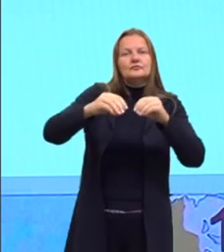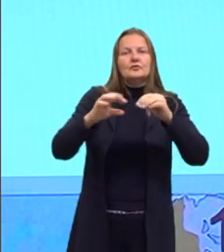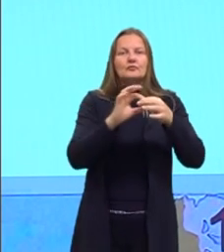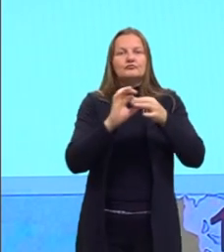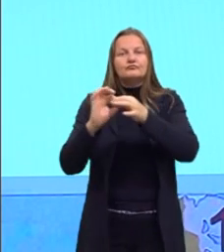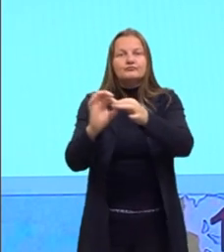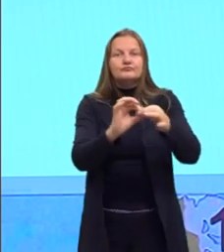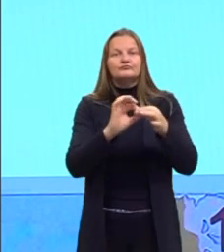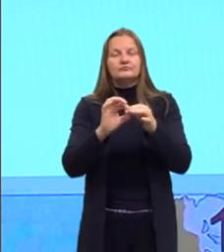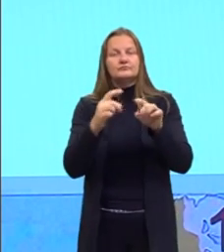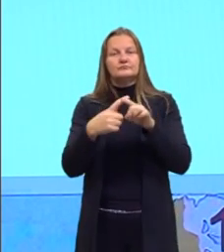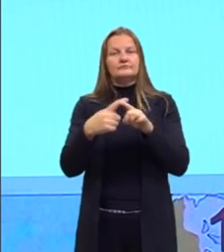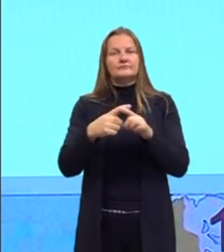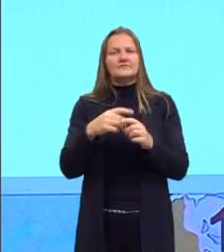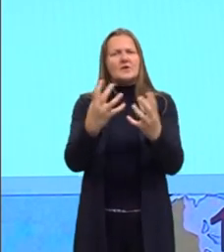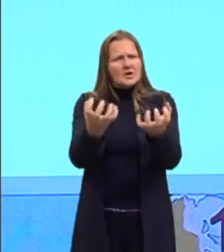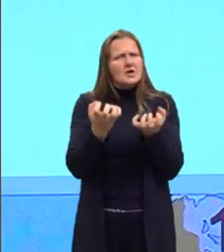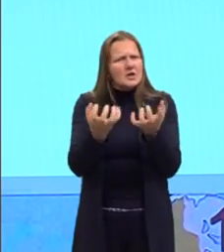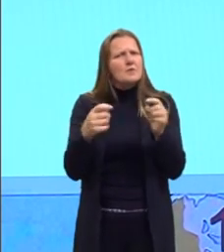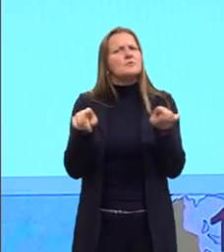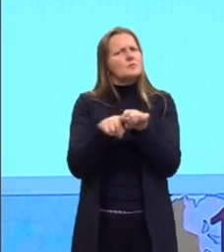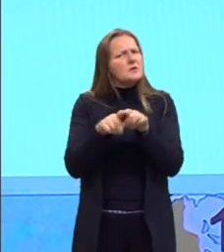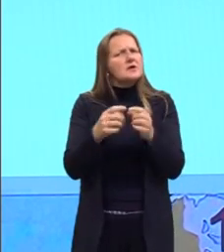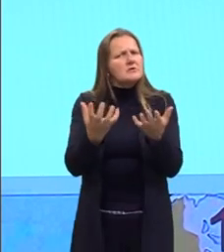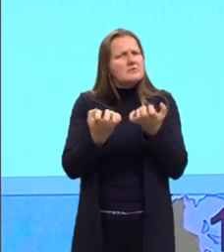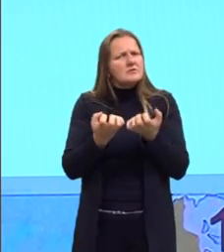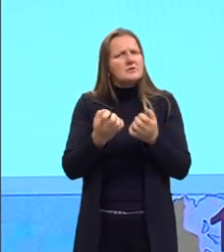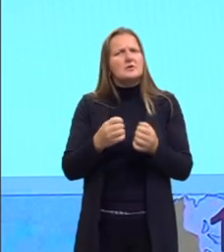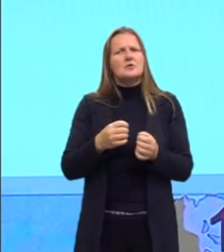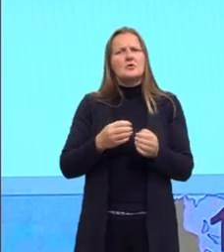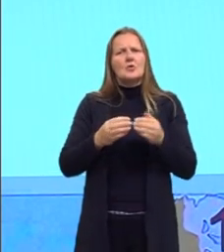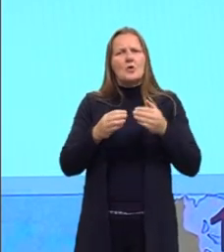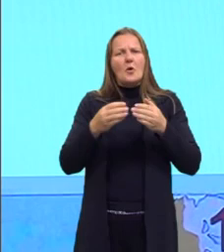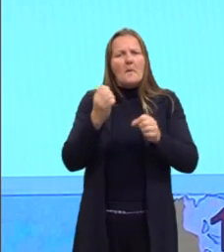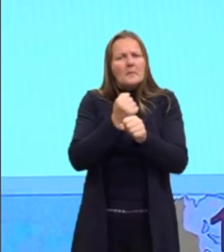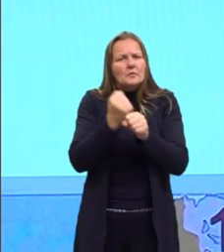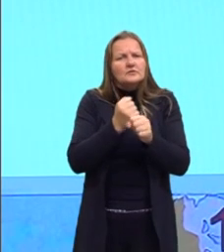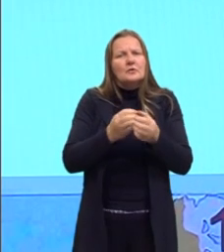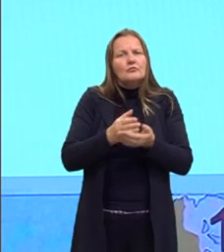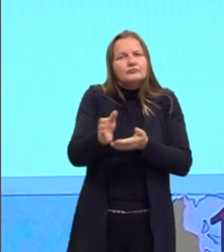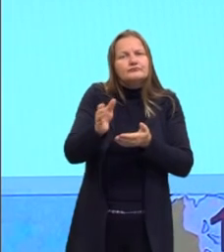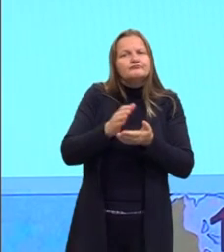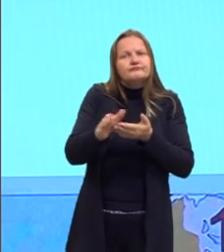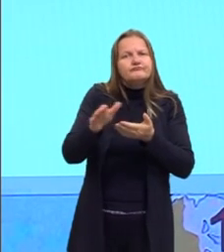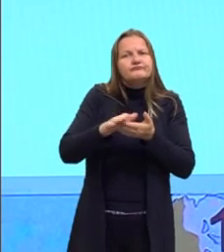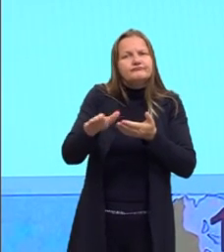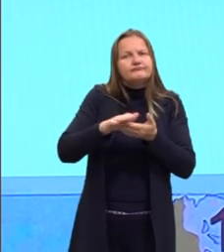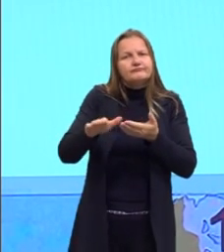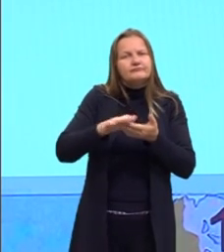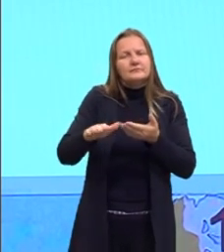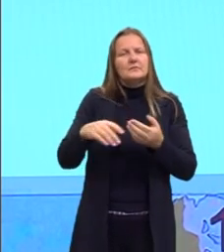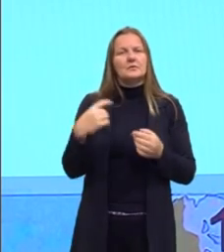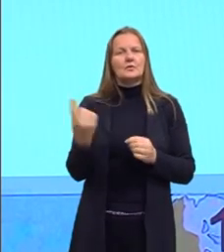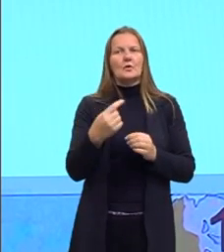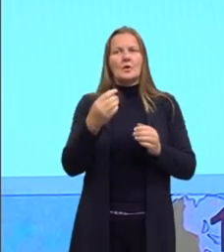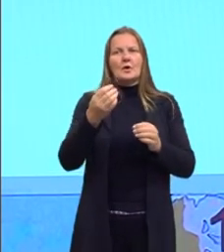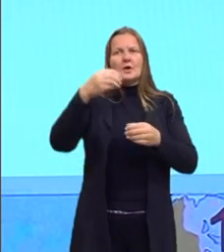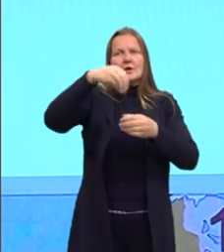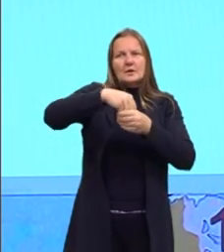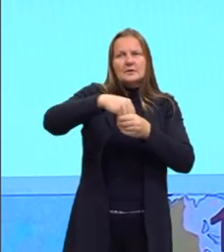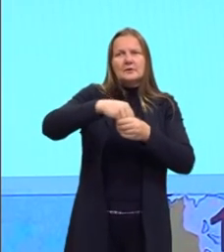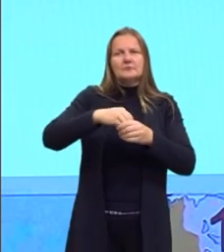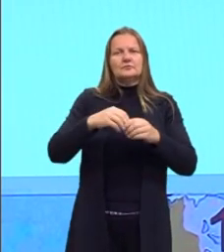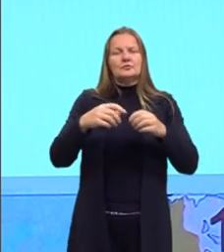dizem, não, espera aí, nós queremos também escoar nossa produção, nós queremos também a nossa parte aí dentro,